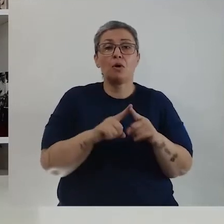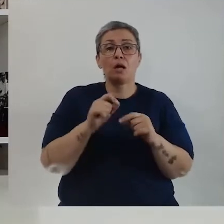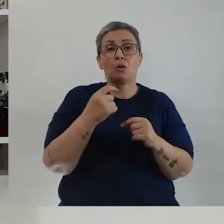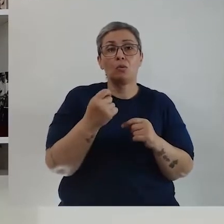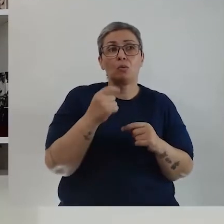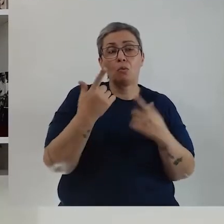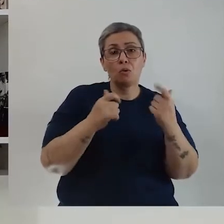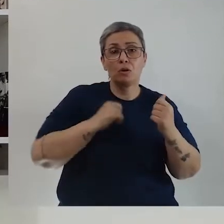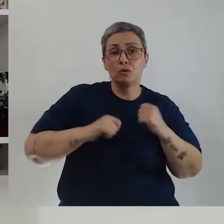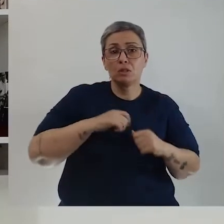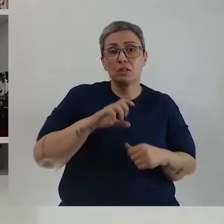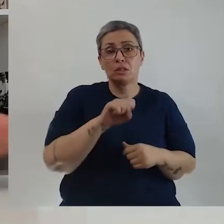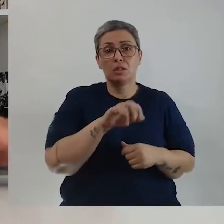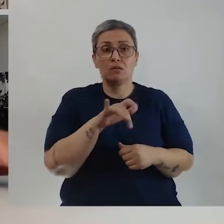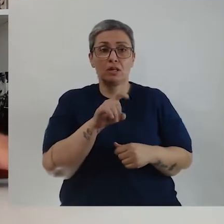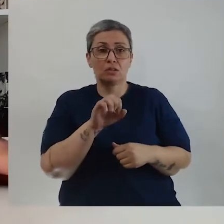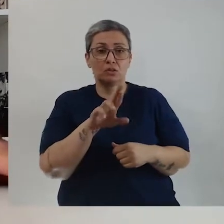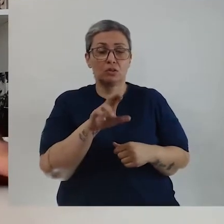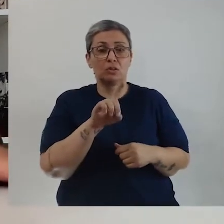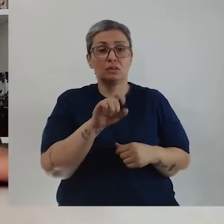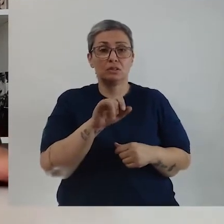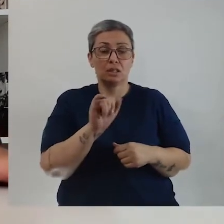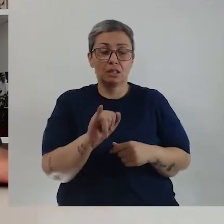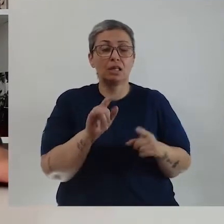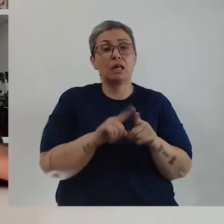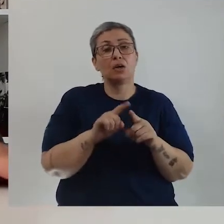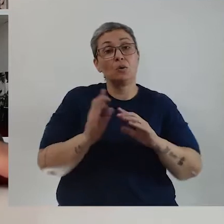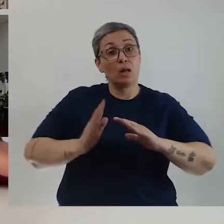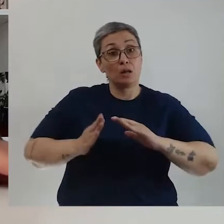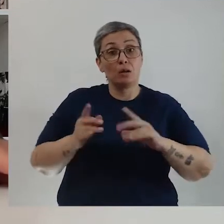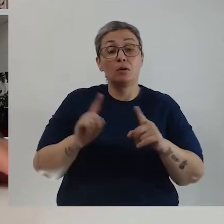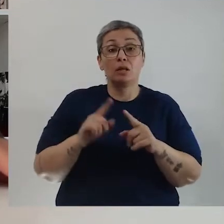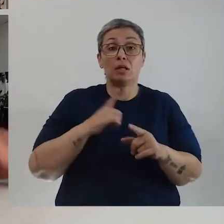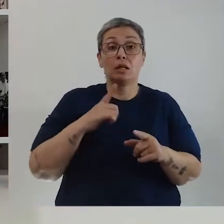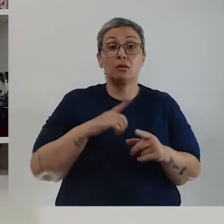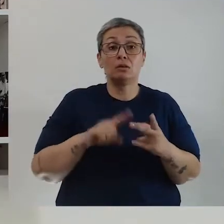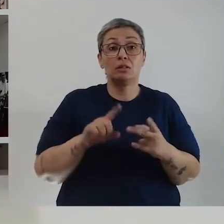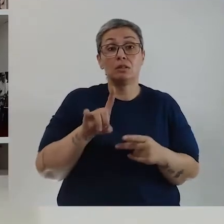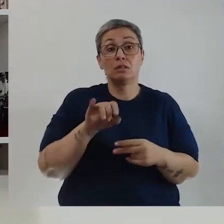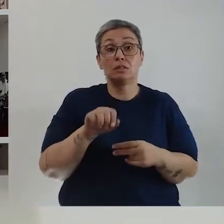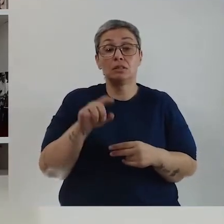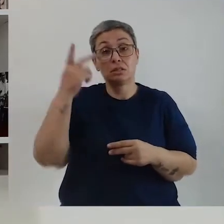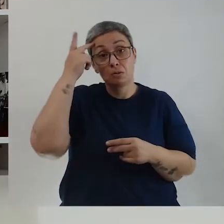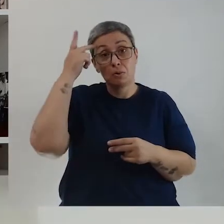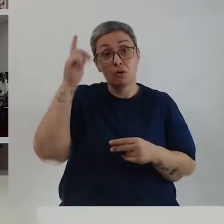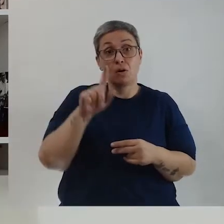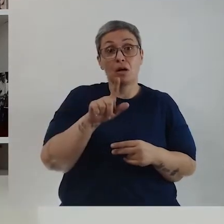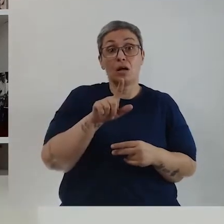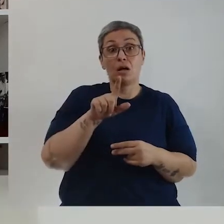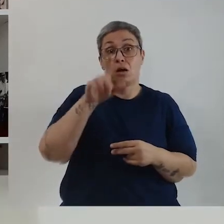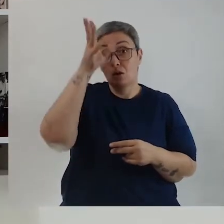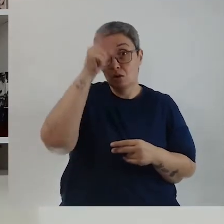E aí eu tenho alguns artistas. Além do Salvador Dalí, que é bem conhecido, O vanguardista. Tem o de São Paulo, um